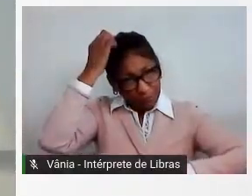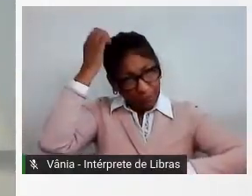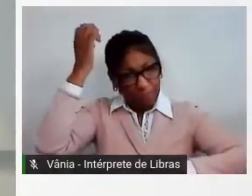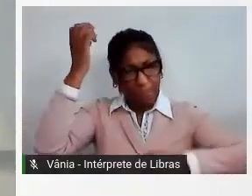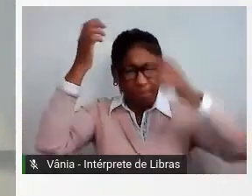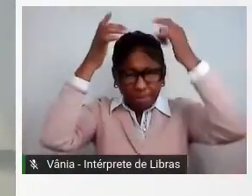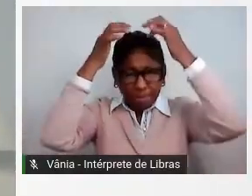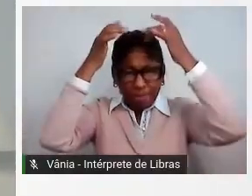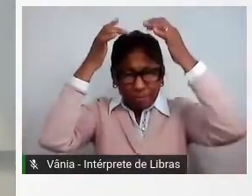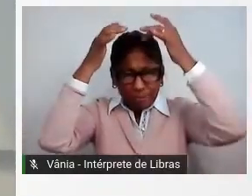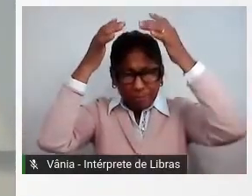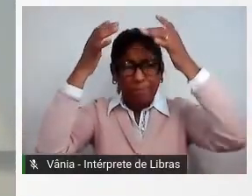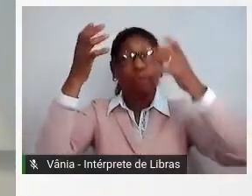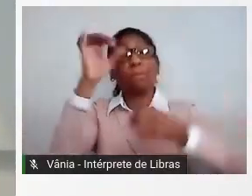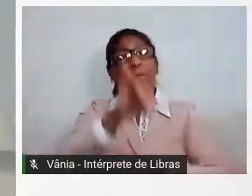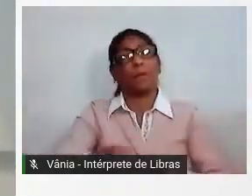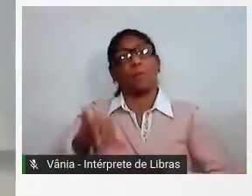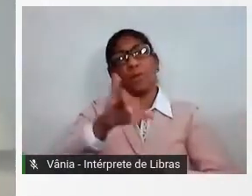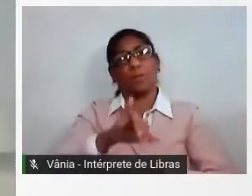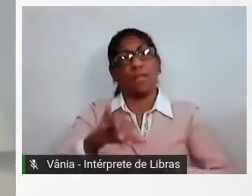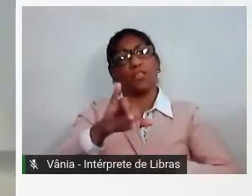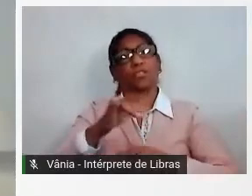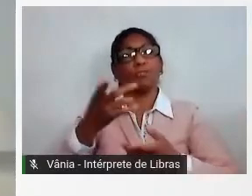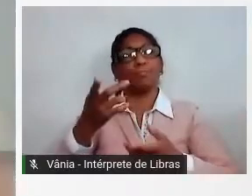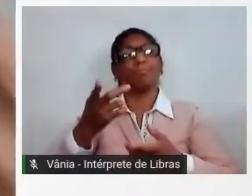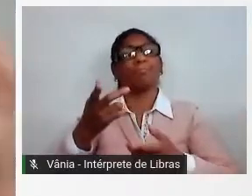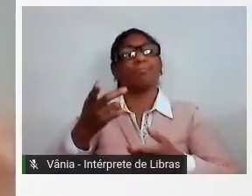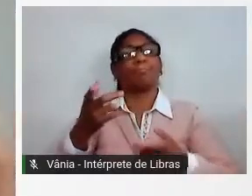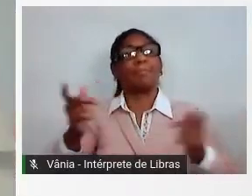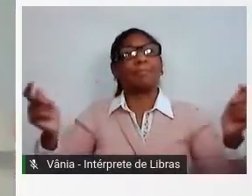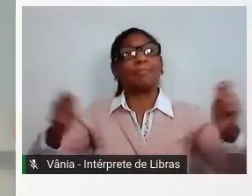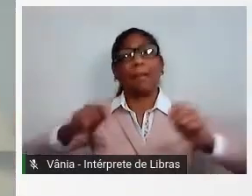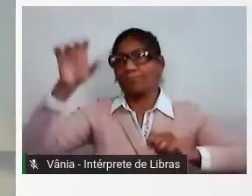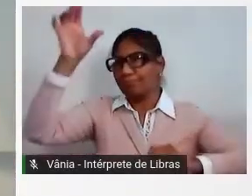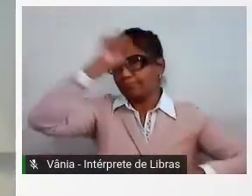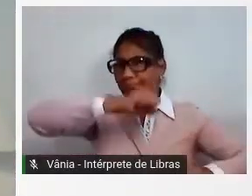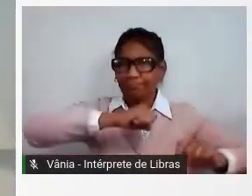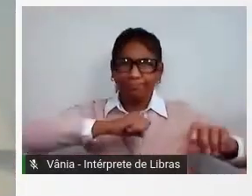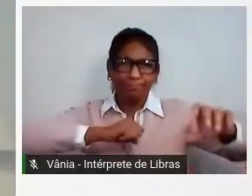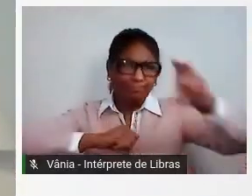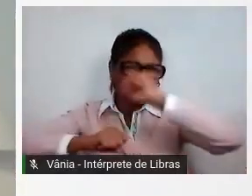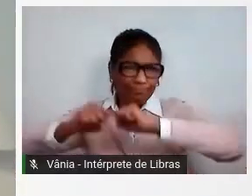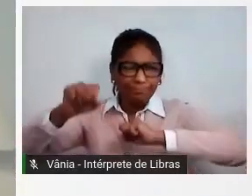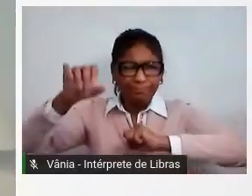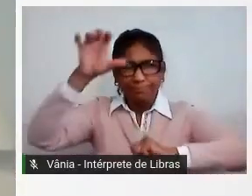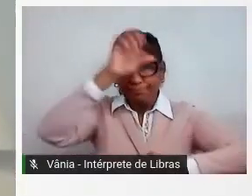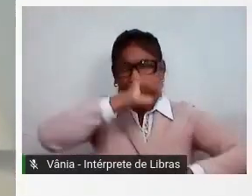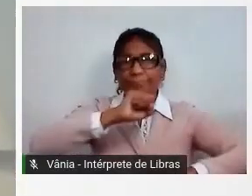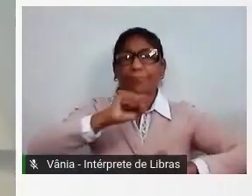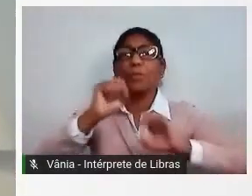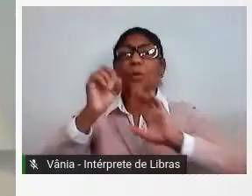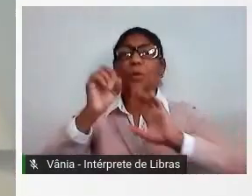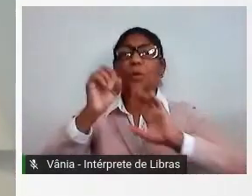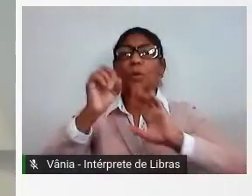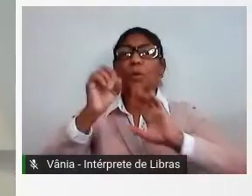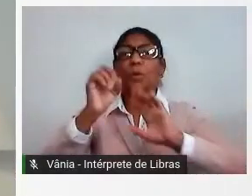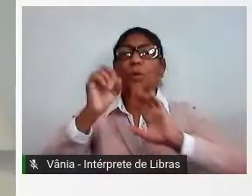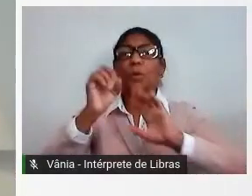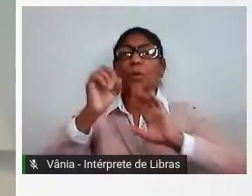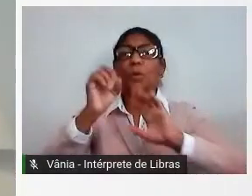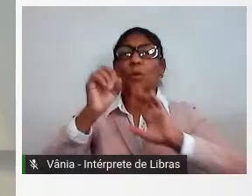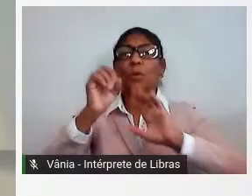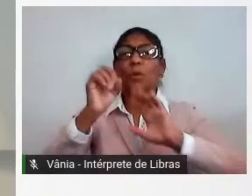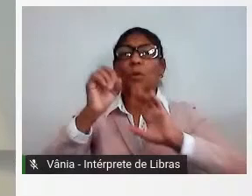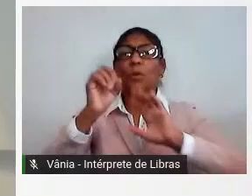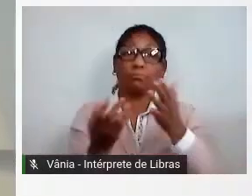neurônios, da sua capacidade de assimilar os conteúdos, os conhecimentos, seja aproveitado